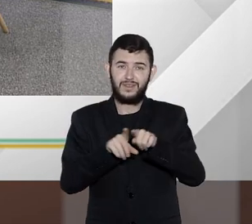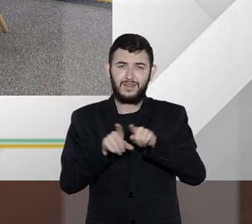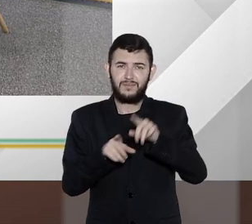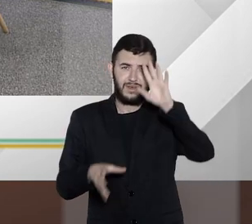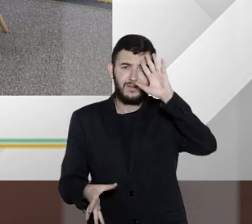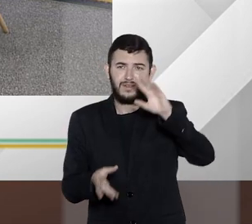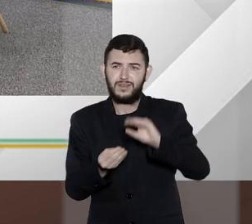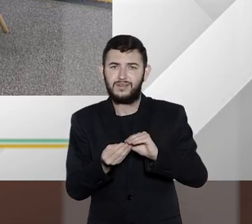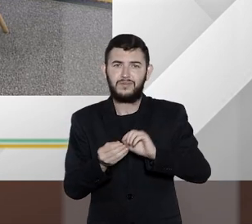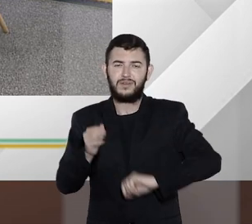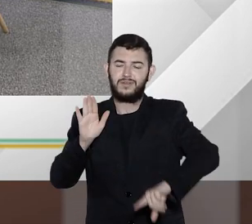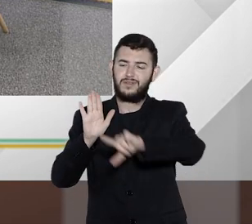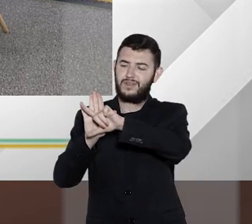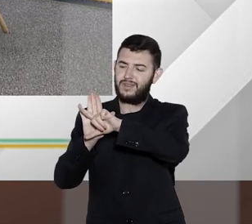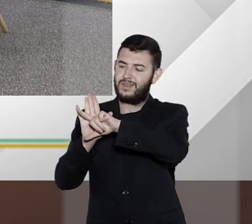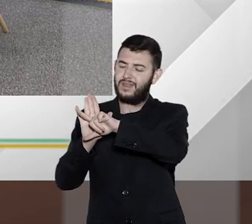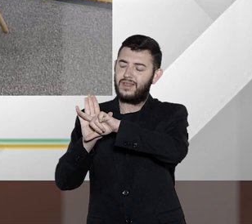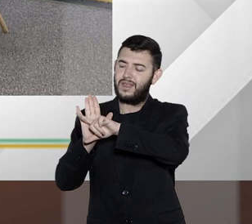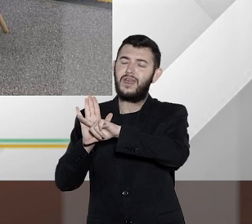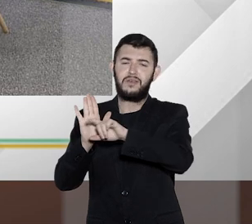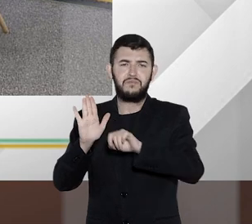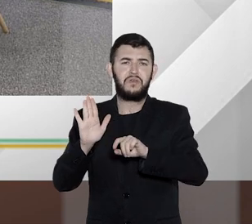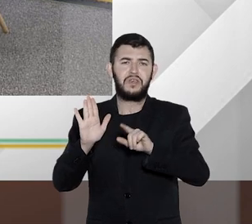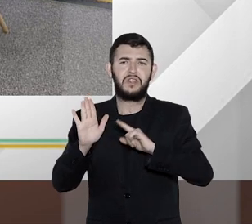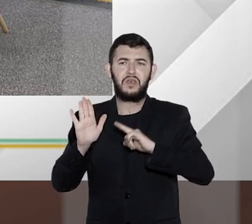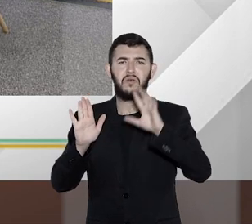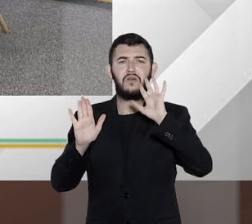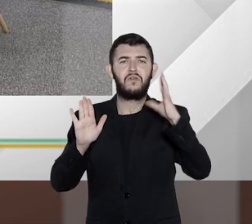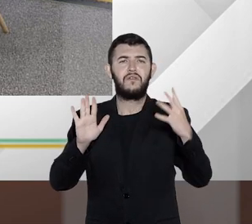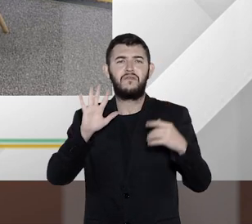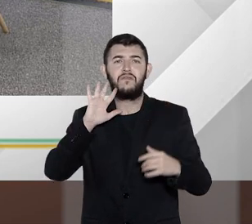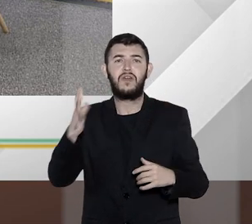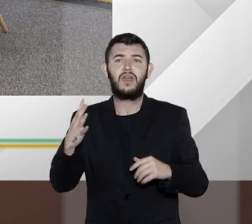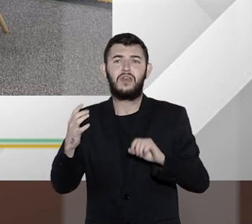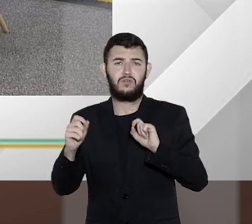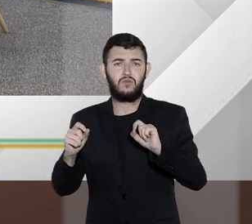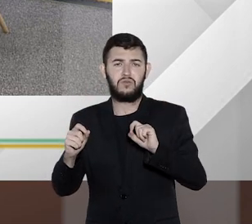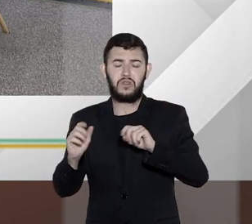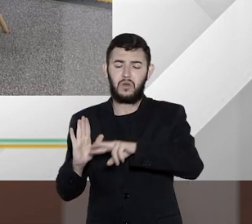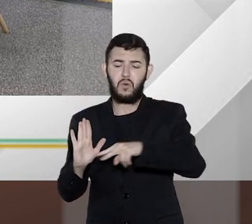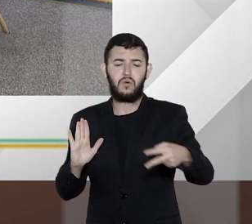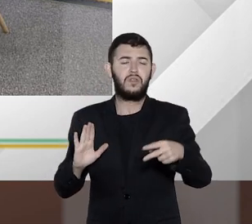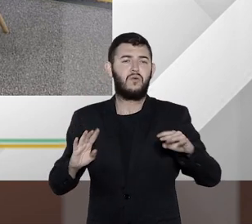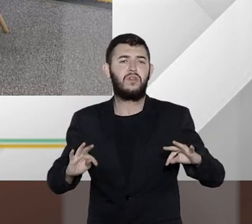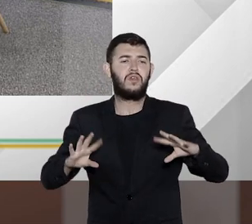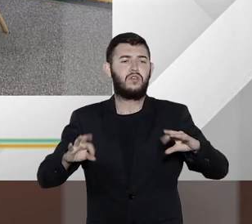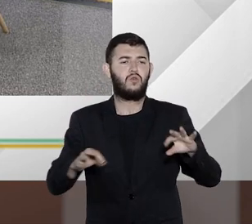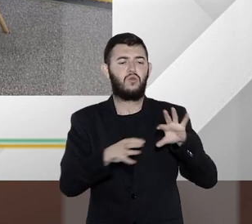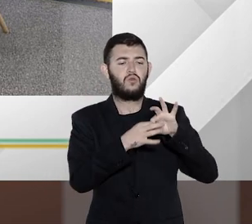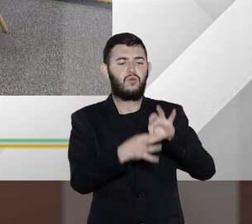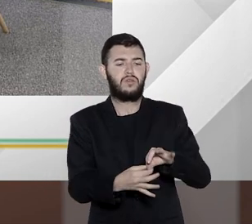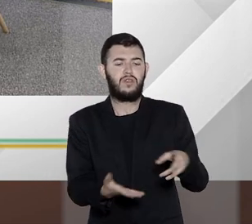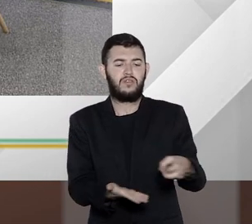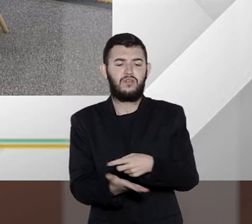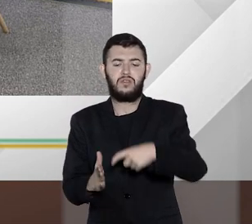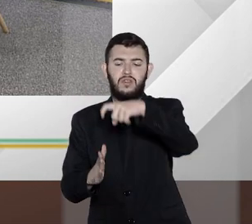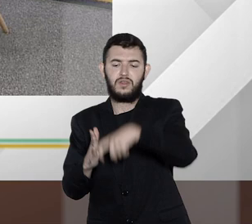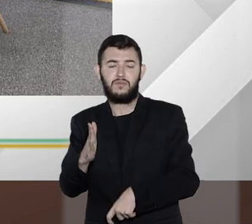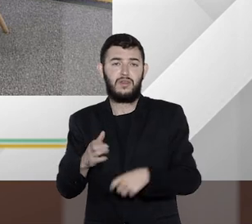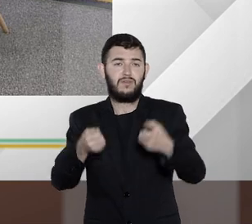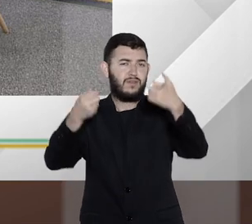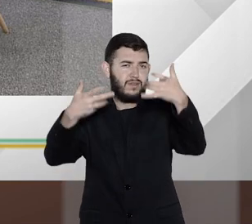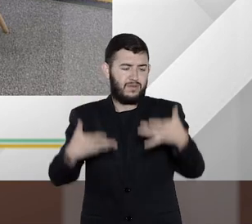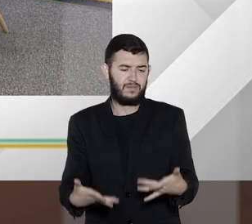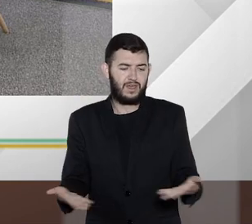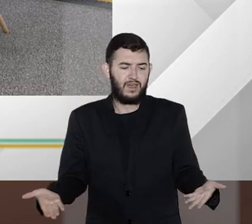desta lei, cujos efeitos atingem todo o ecossistema normativo, a exemplo da questão tributária que será tratada no nosso